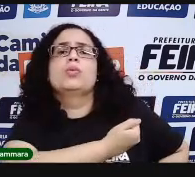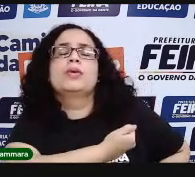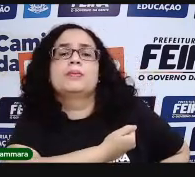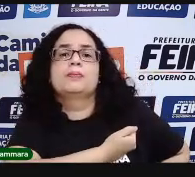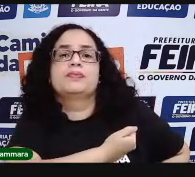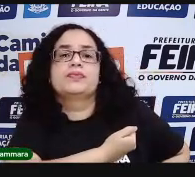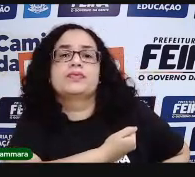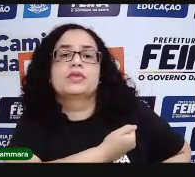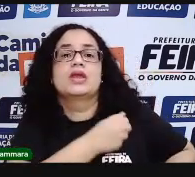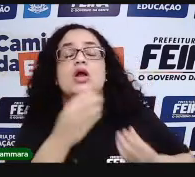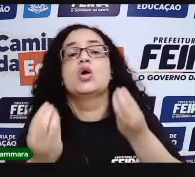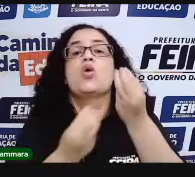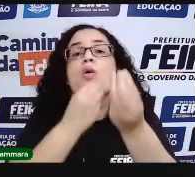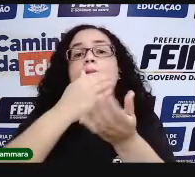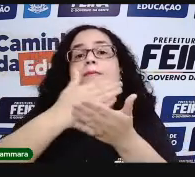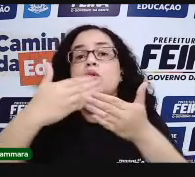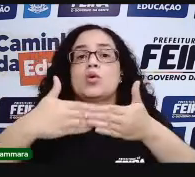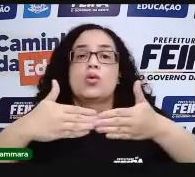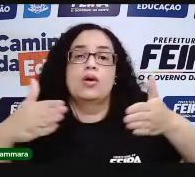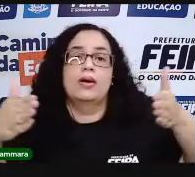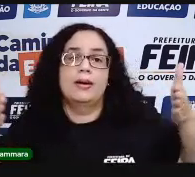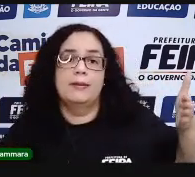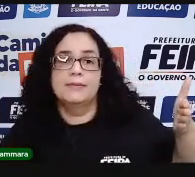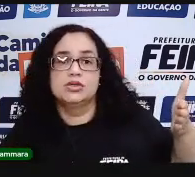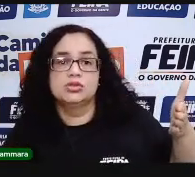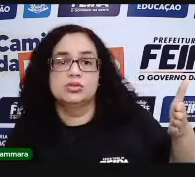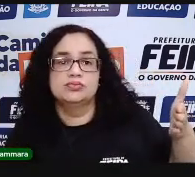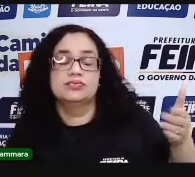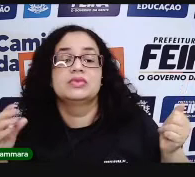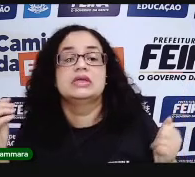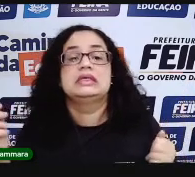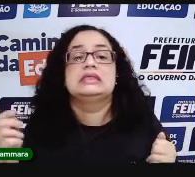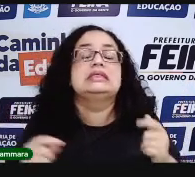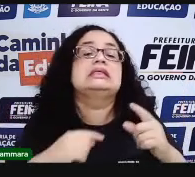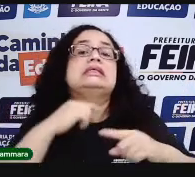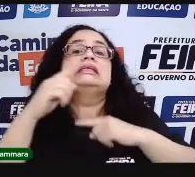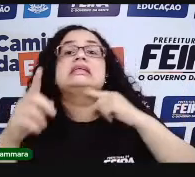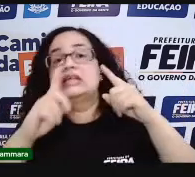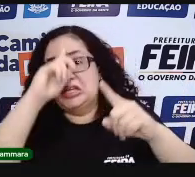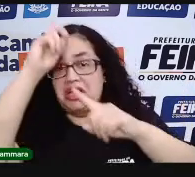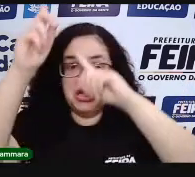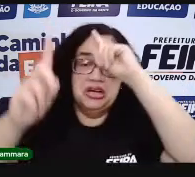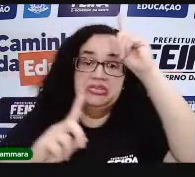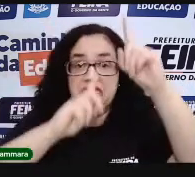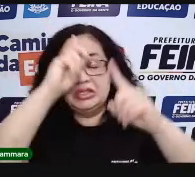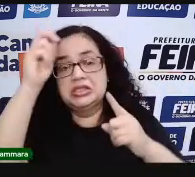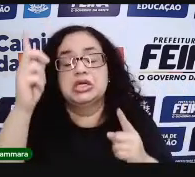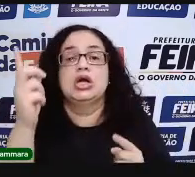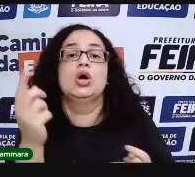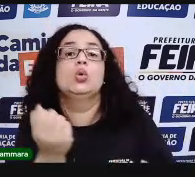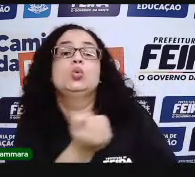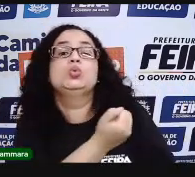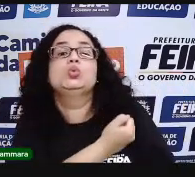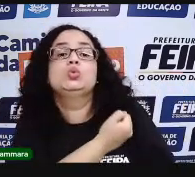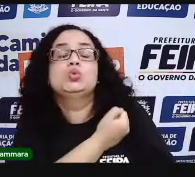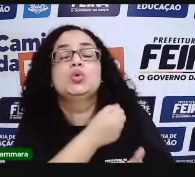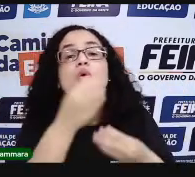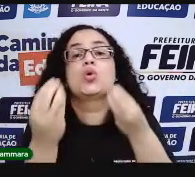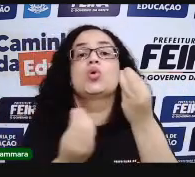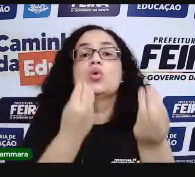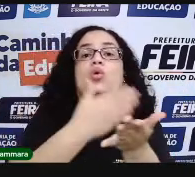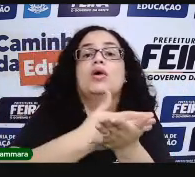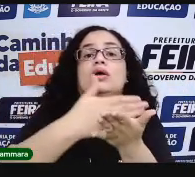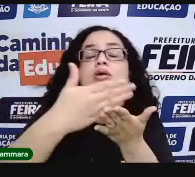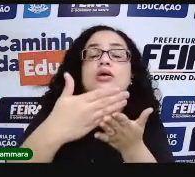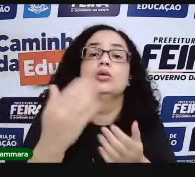Como foi que começou a invenção dos números? Como foi que os números